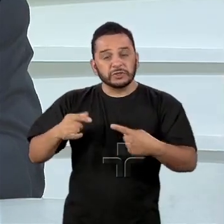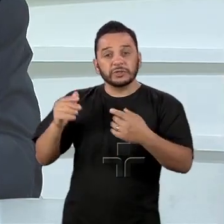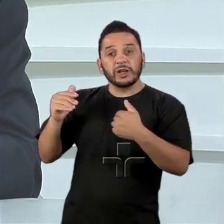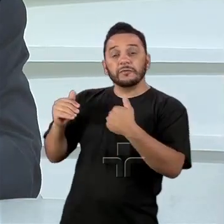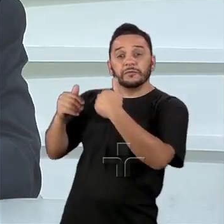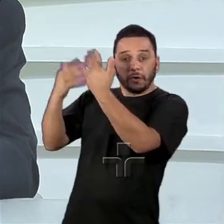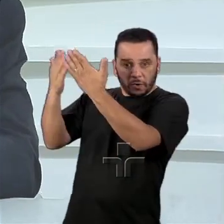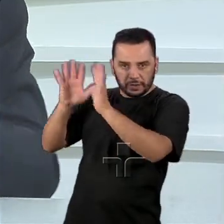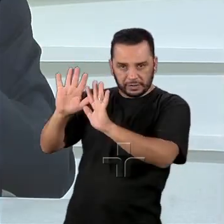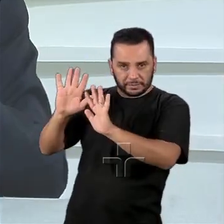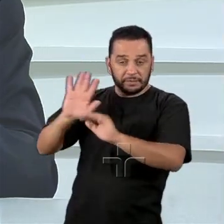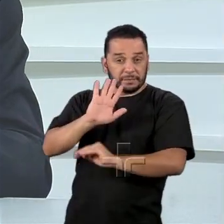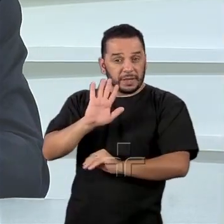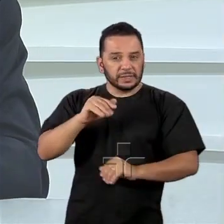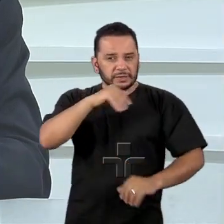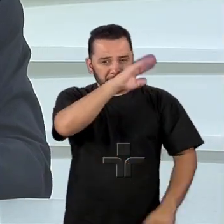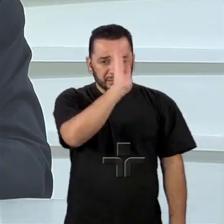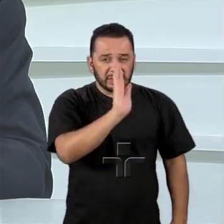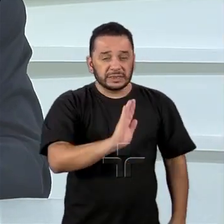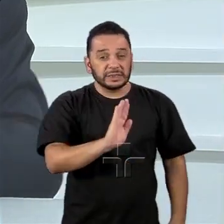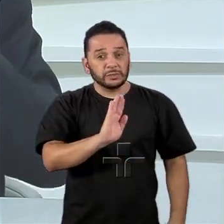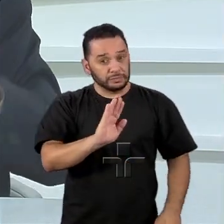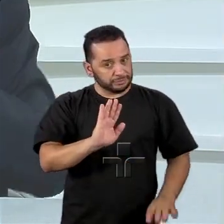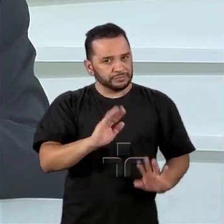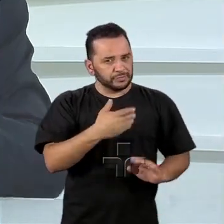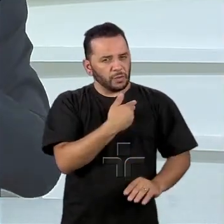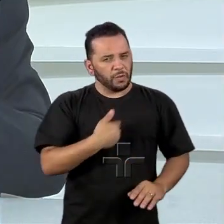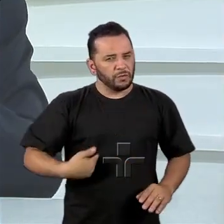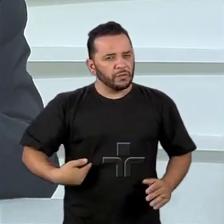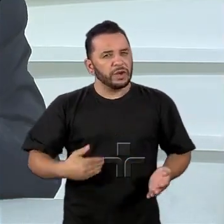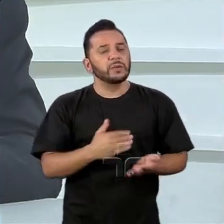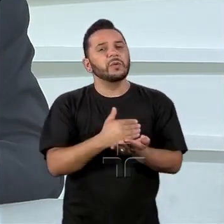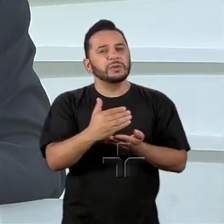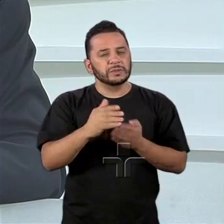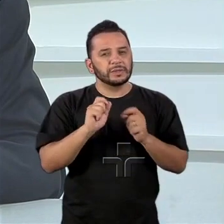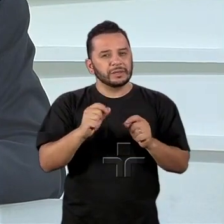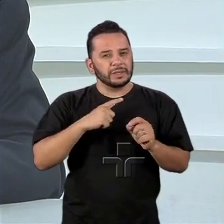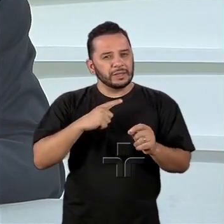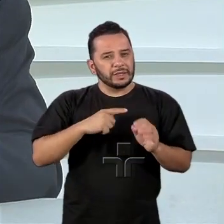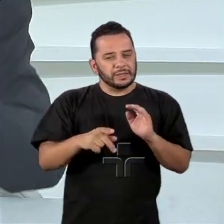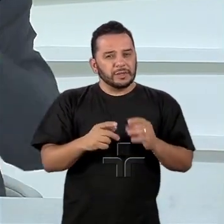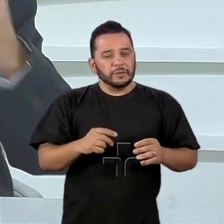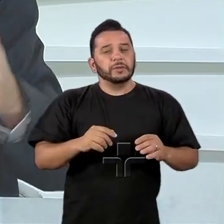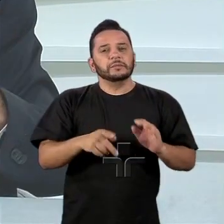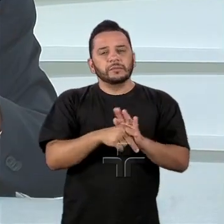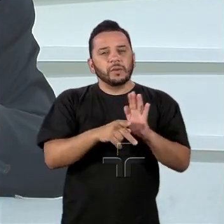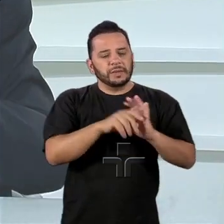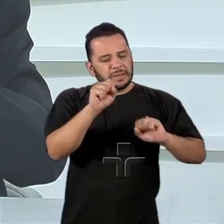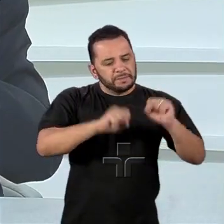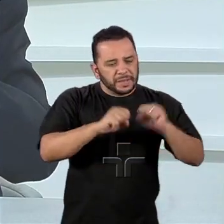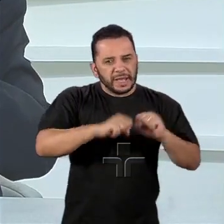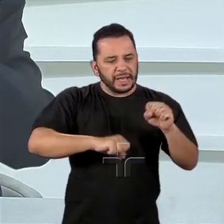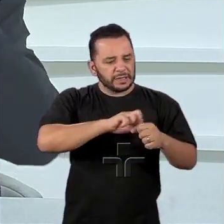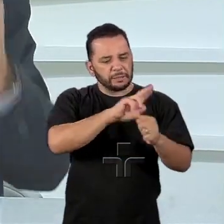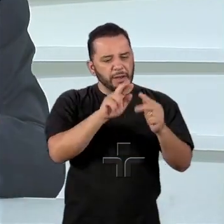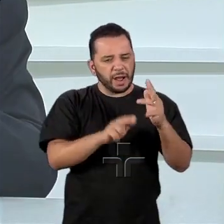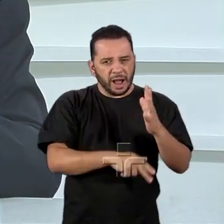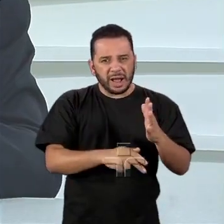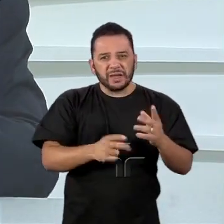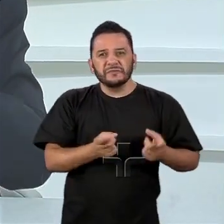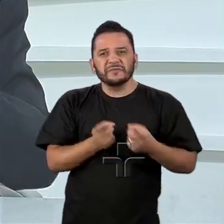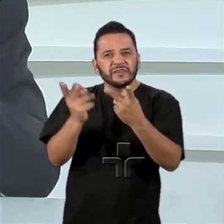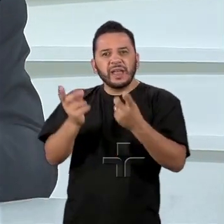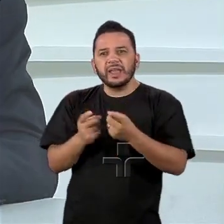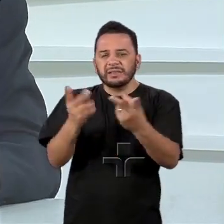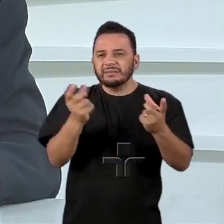mas o Brasil começou, o governo começou a vender ativos estratégicos sem nenhuma ideia